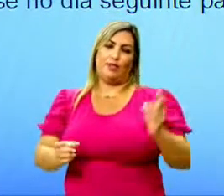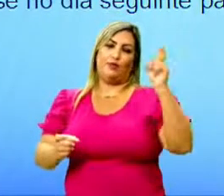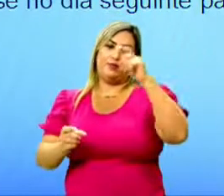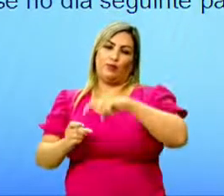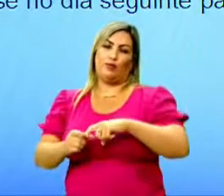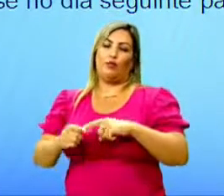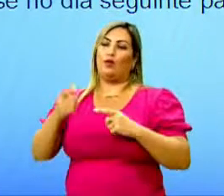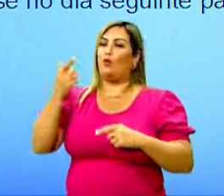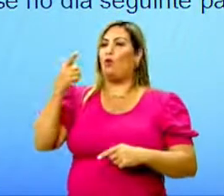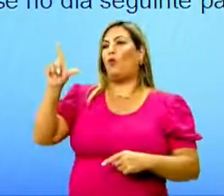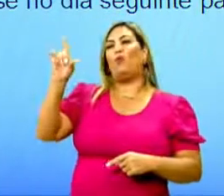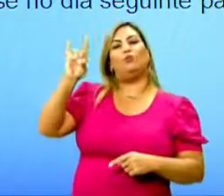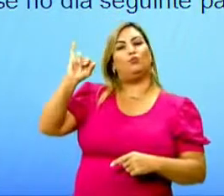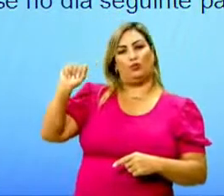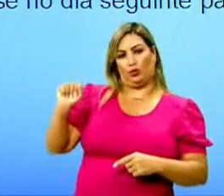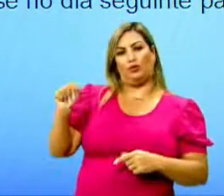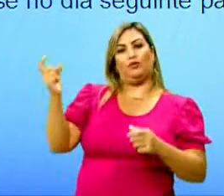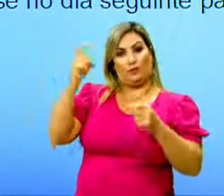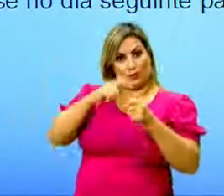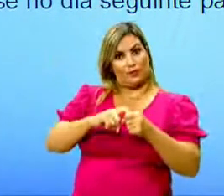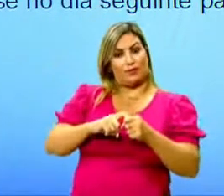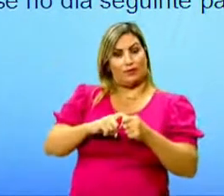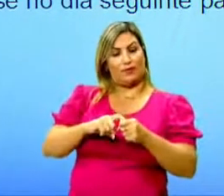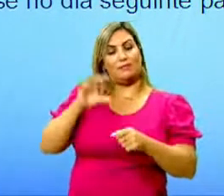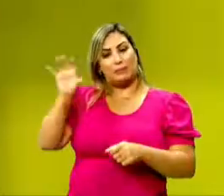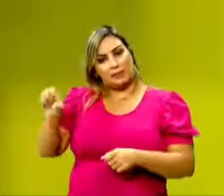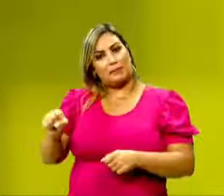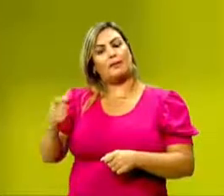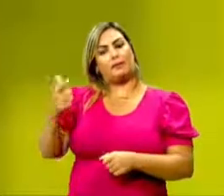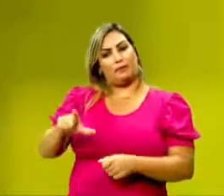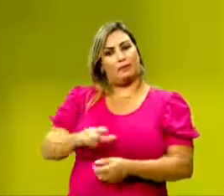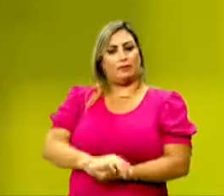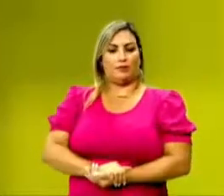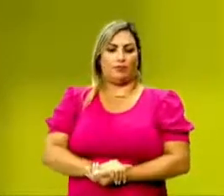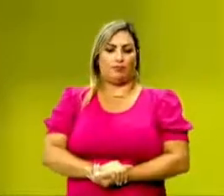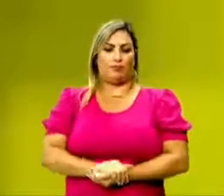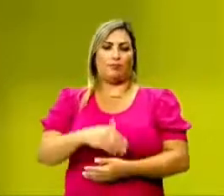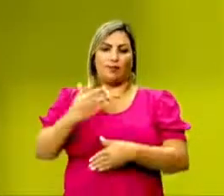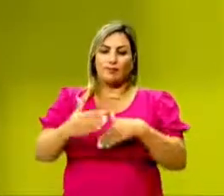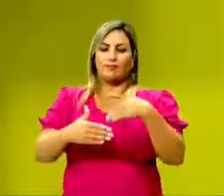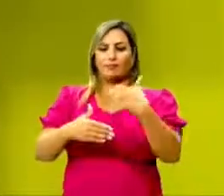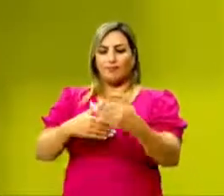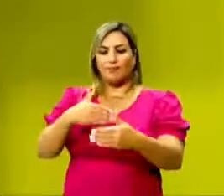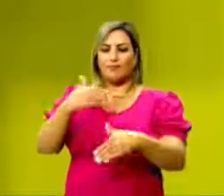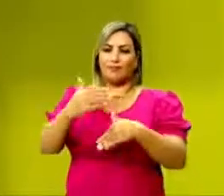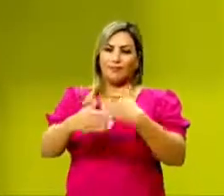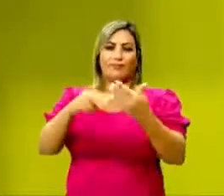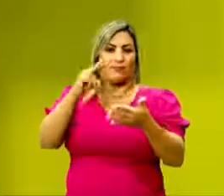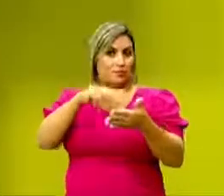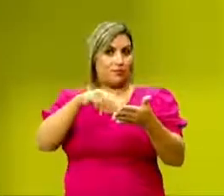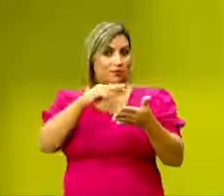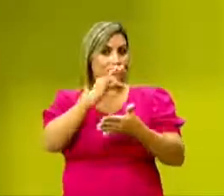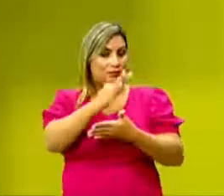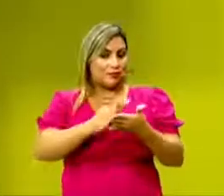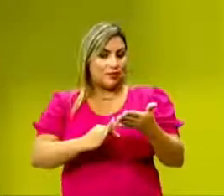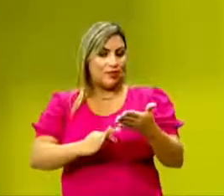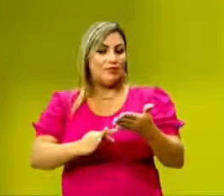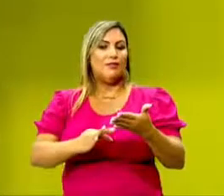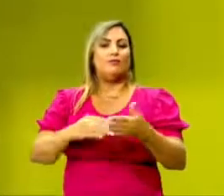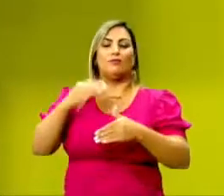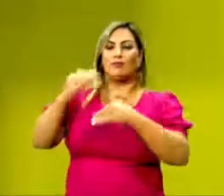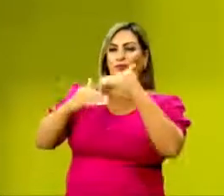voltasse no dia seguinte para buscá-lo. E aí, à medida que nós vamos lendo o texto, o